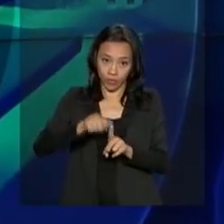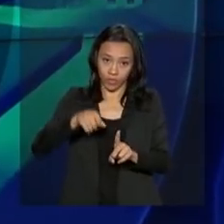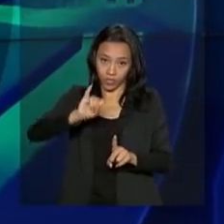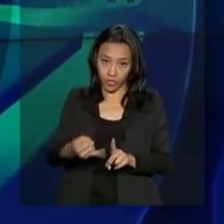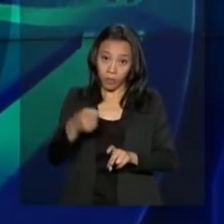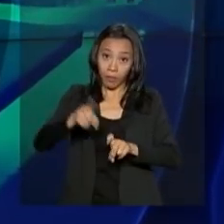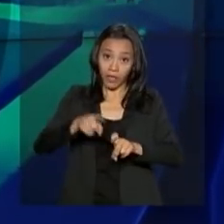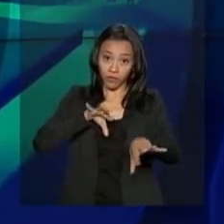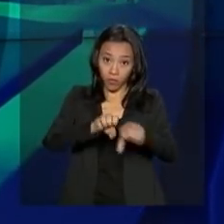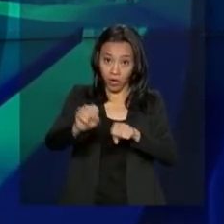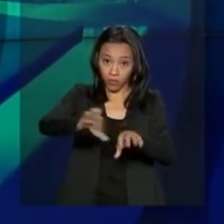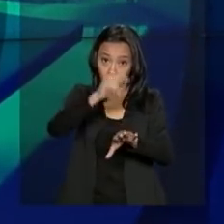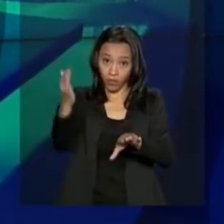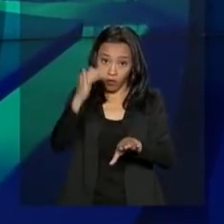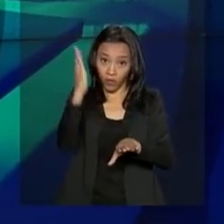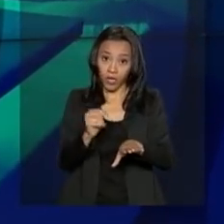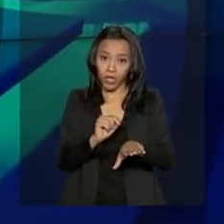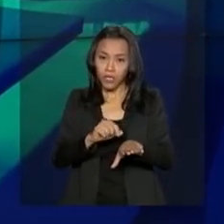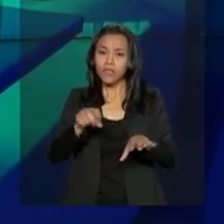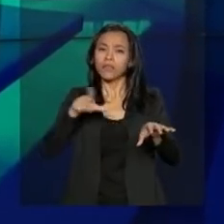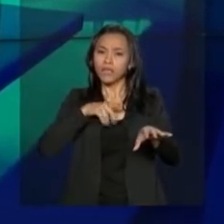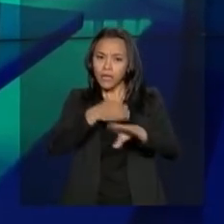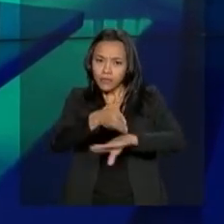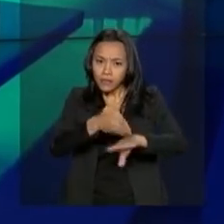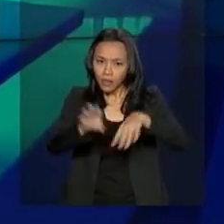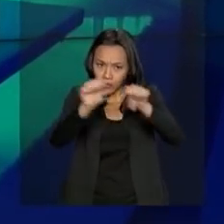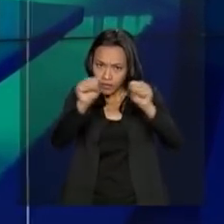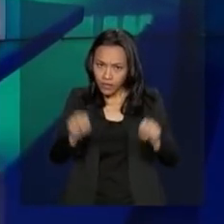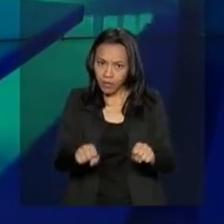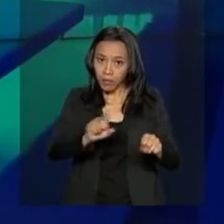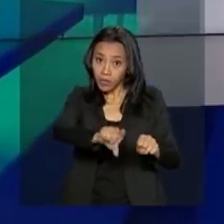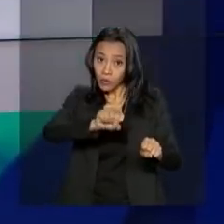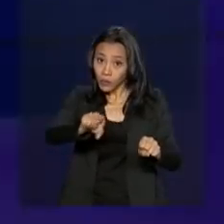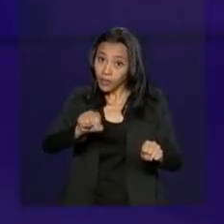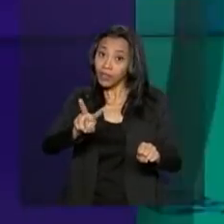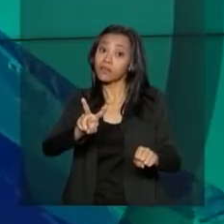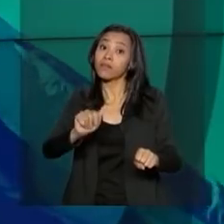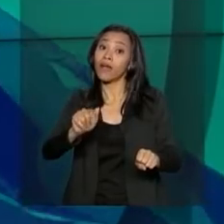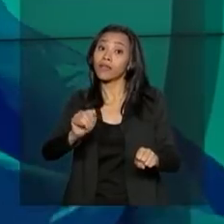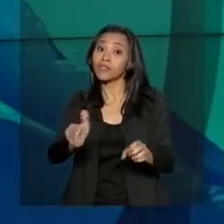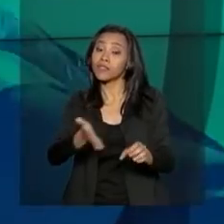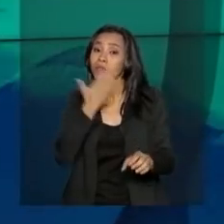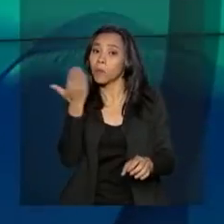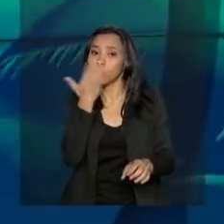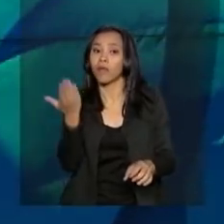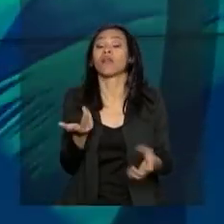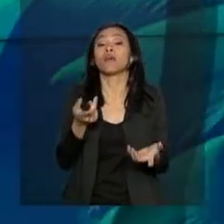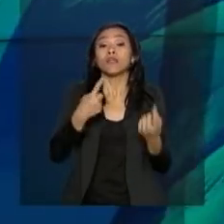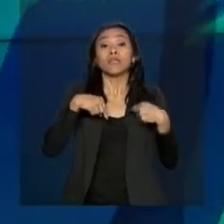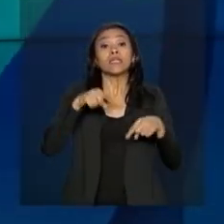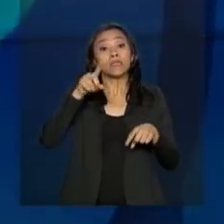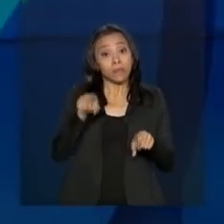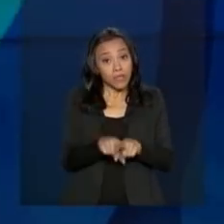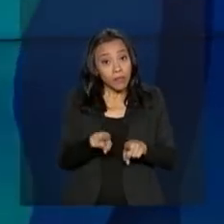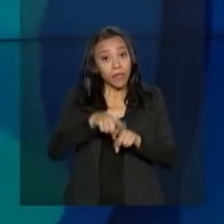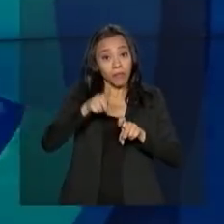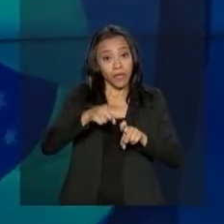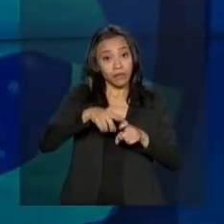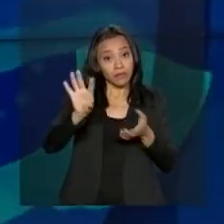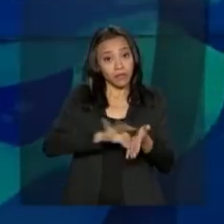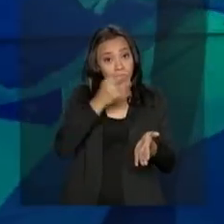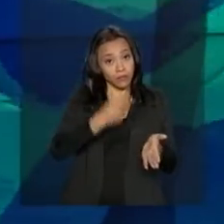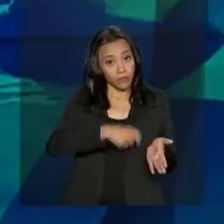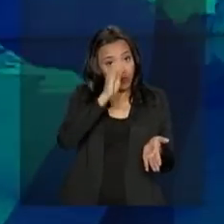acesso ao sistema para optarem pelas localidades em aberto. Médicos com registro aqui no Brasil, inscritos na segunda chamada,